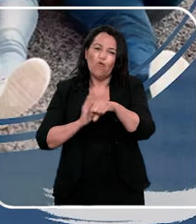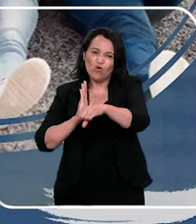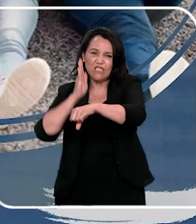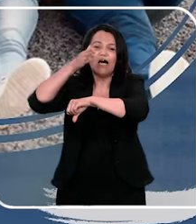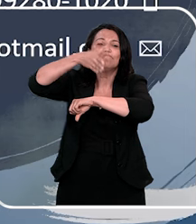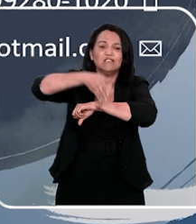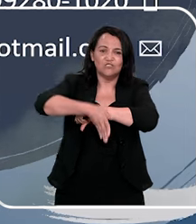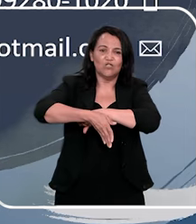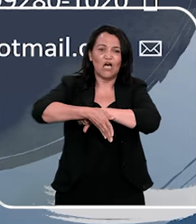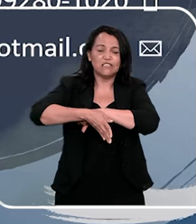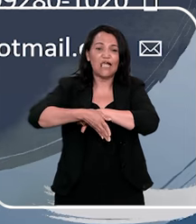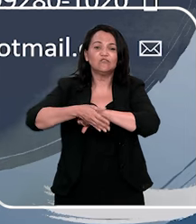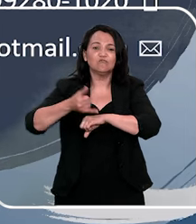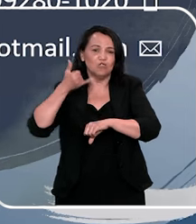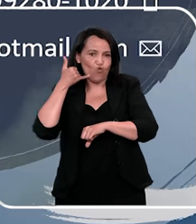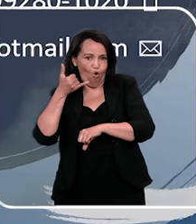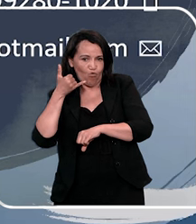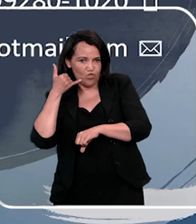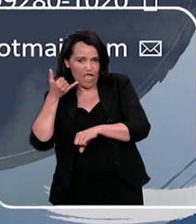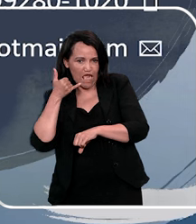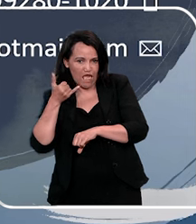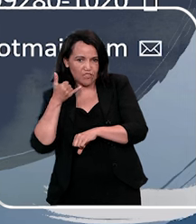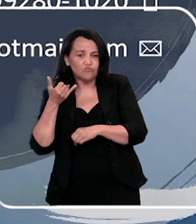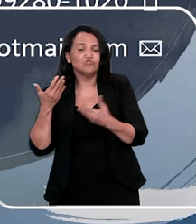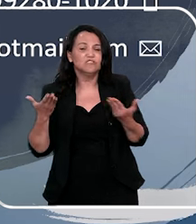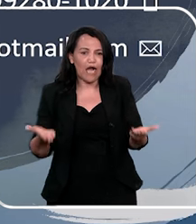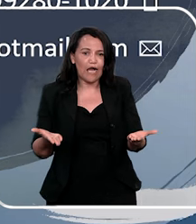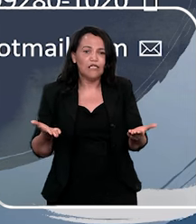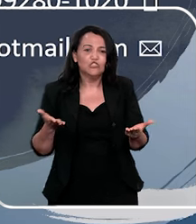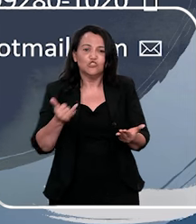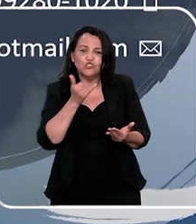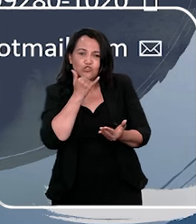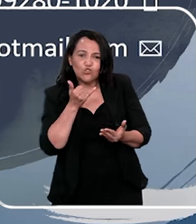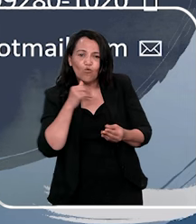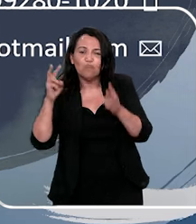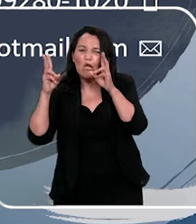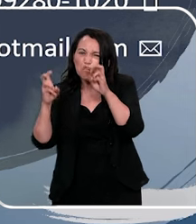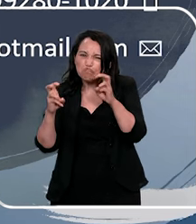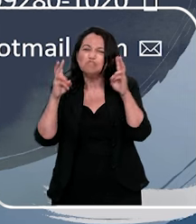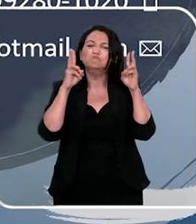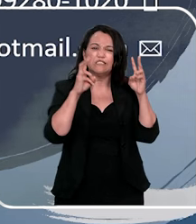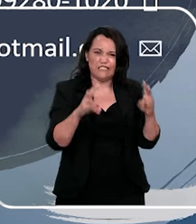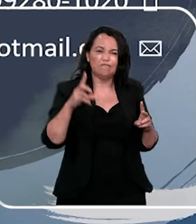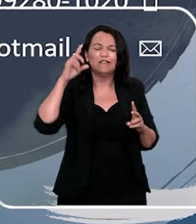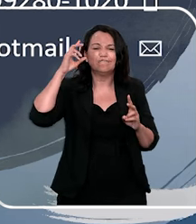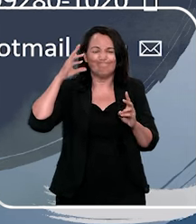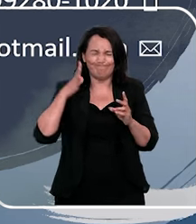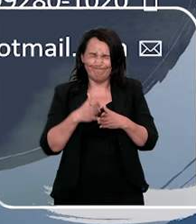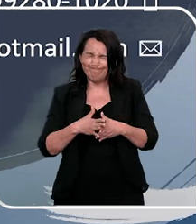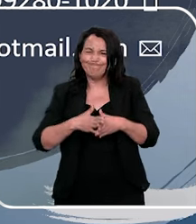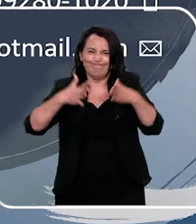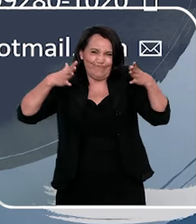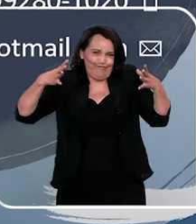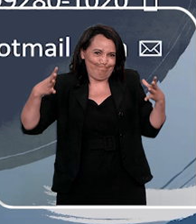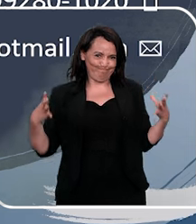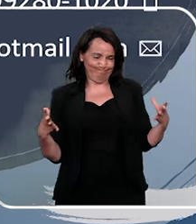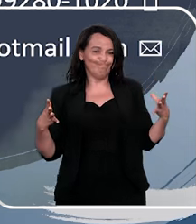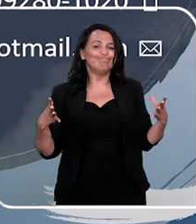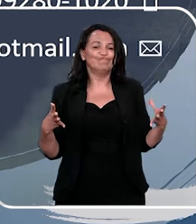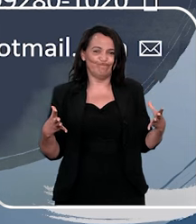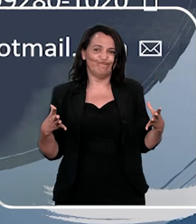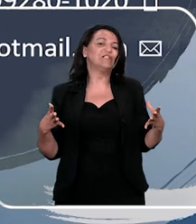desculpa, me excedi, aqui vão ficar os meus contatos, Vanessa sabe que não tem jeito de não exceder o tempo, porque é